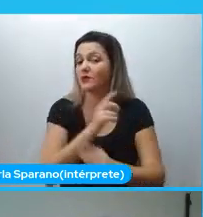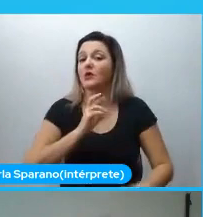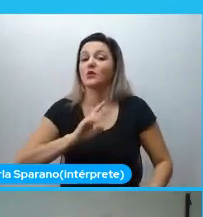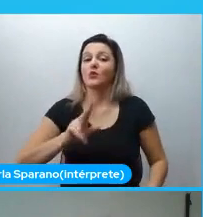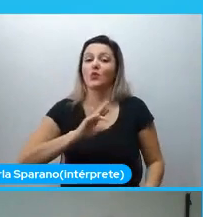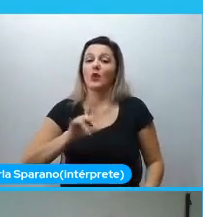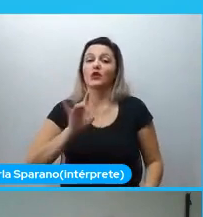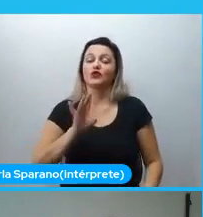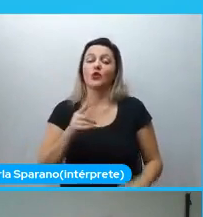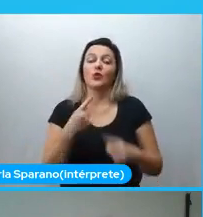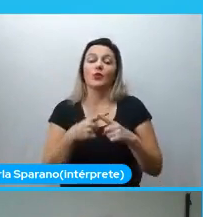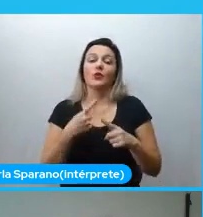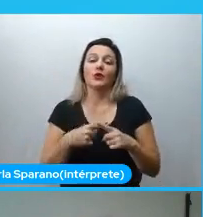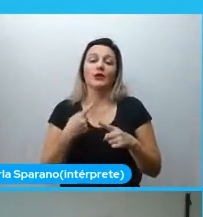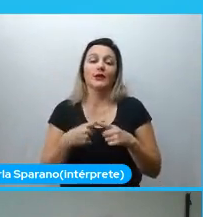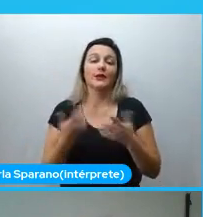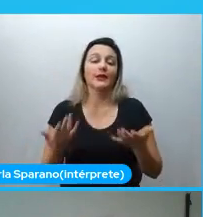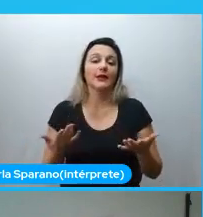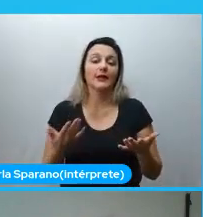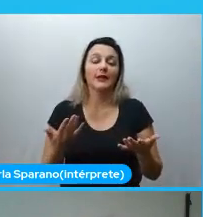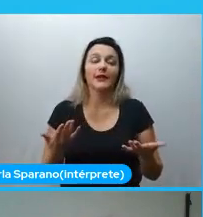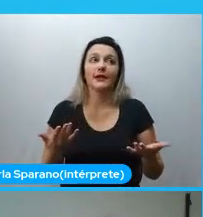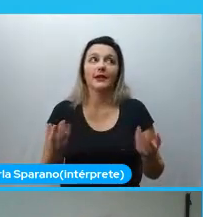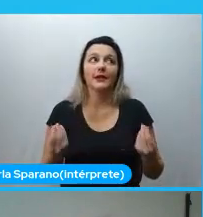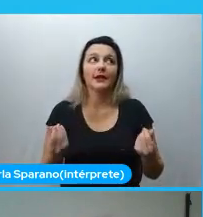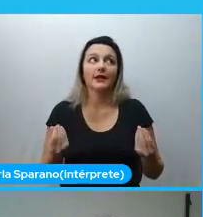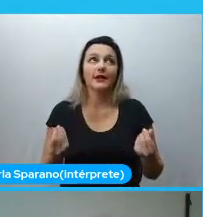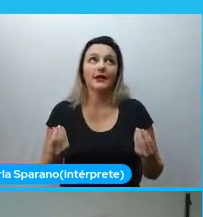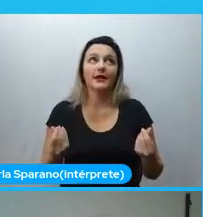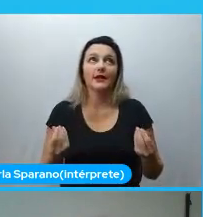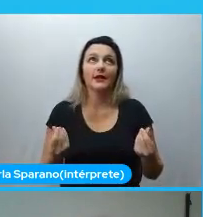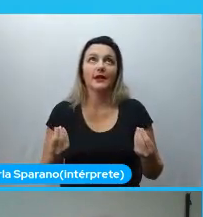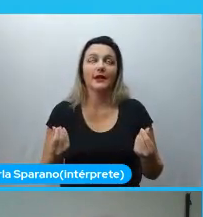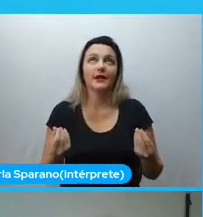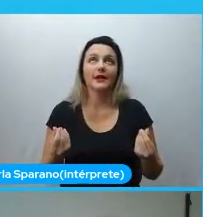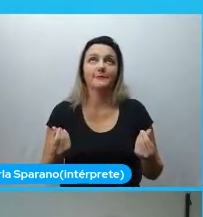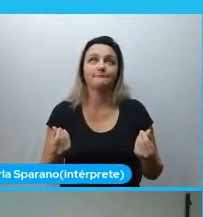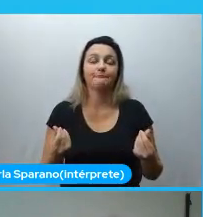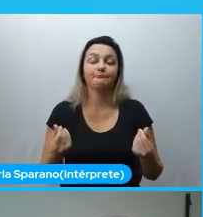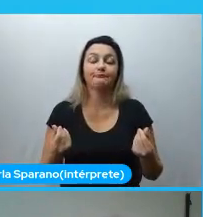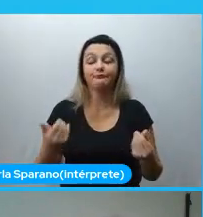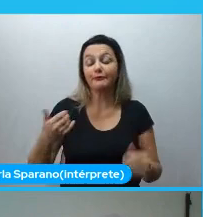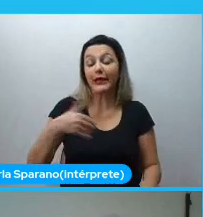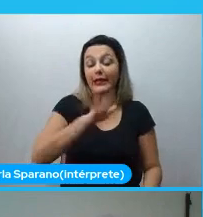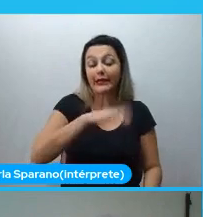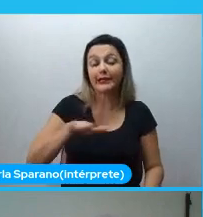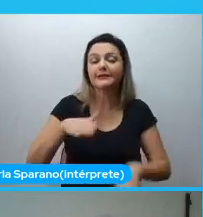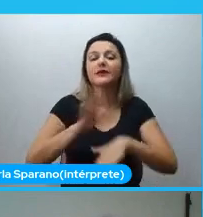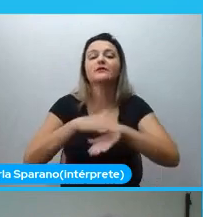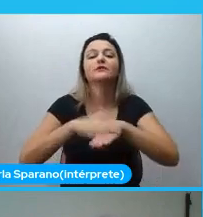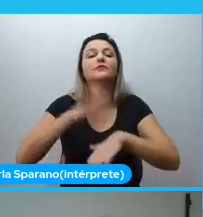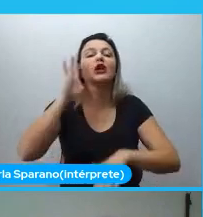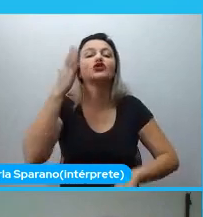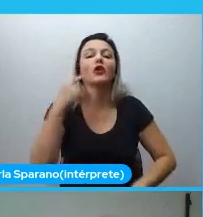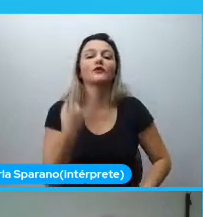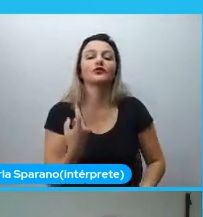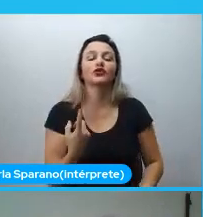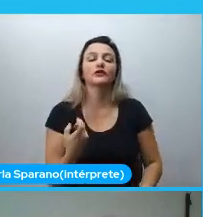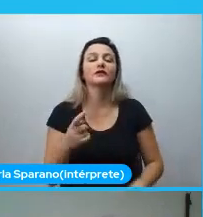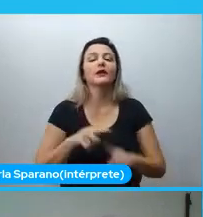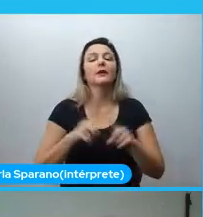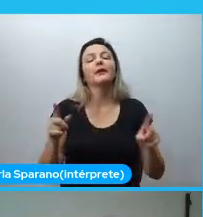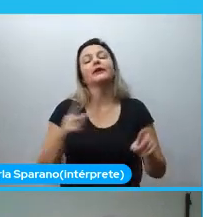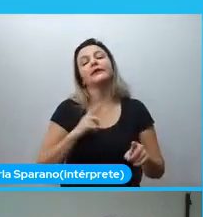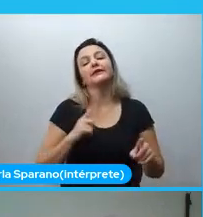barreira de crianças não podem decidir por si mesmas, mas pela toda a barreira ética